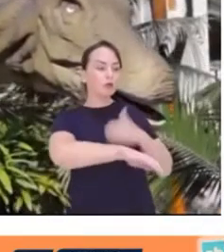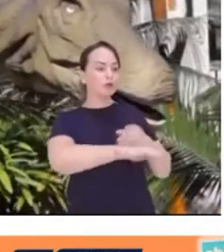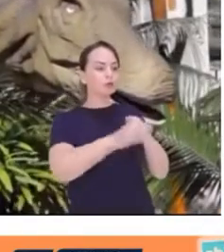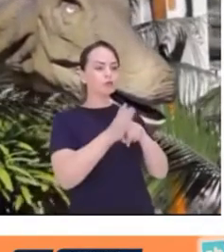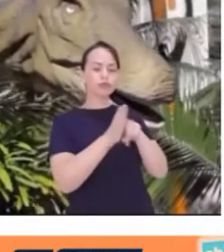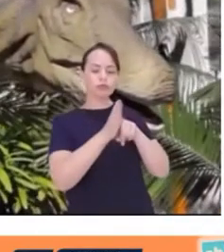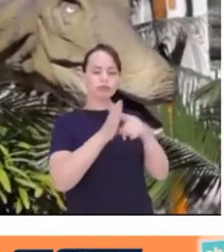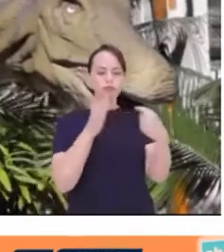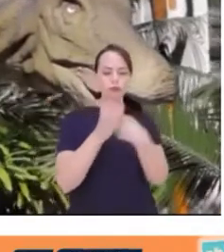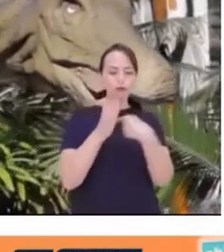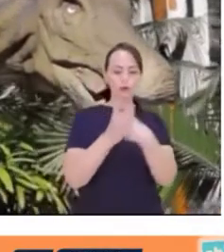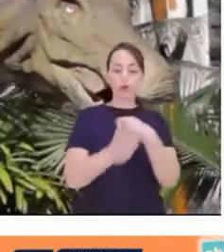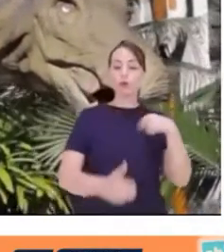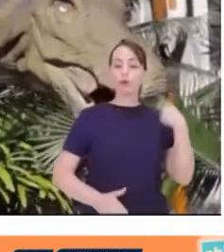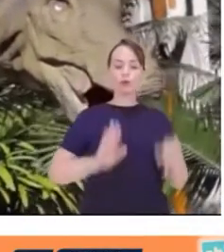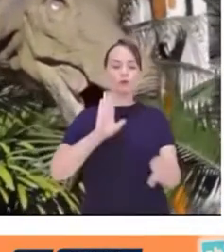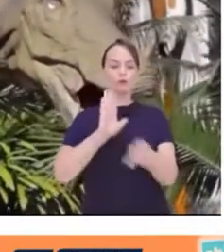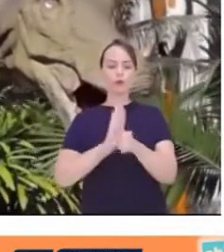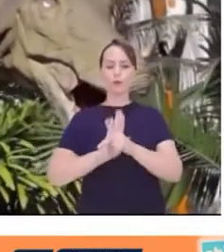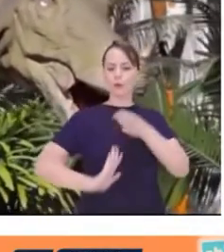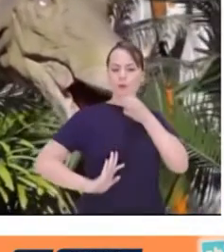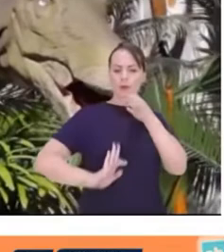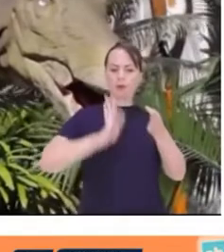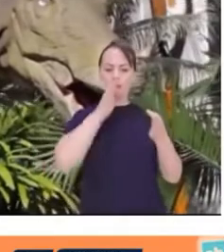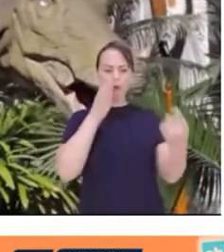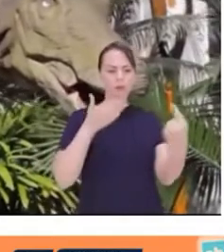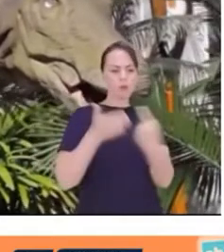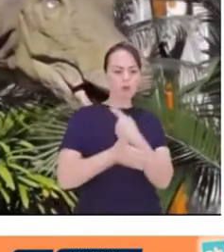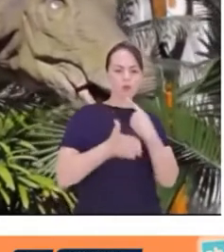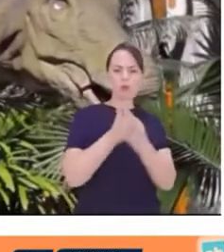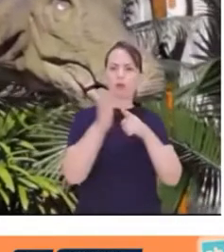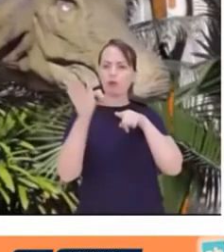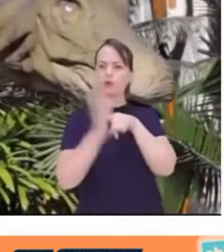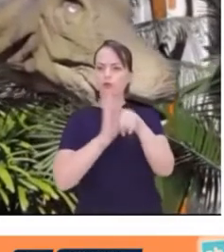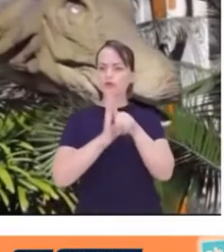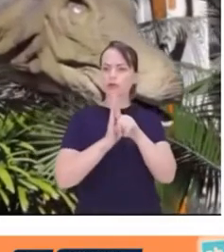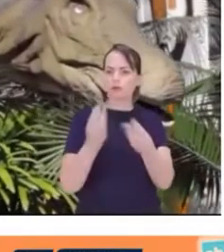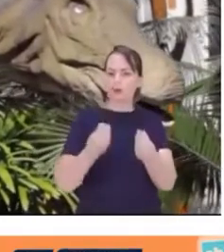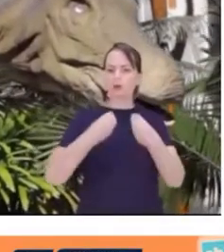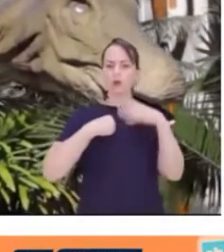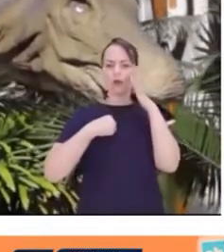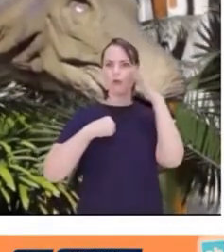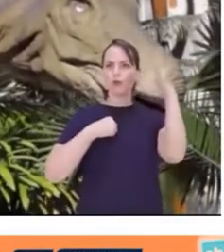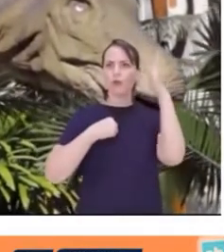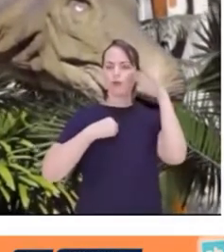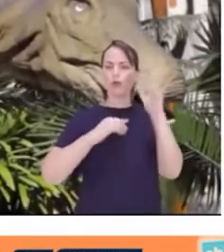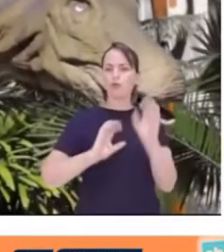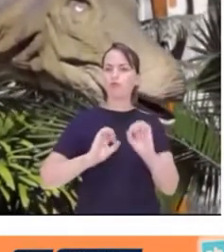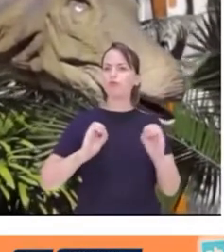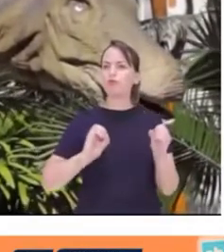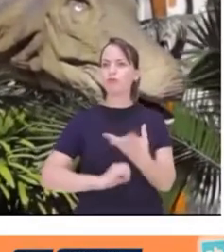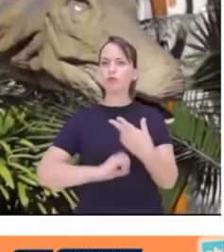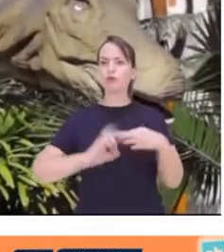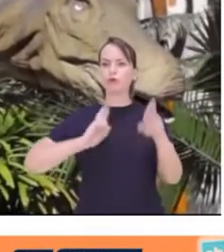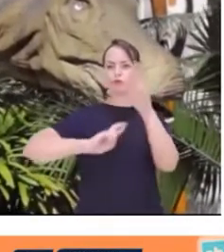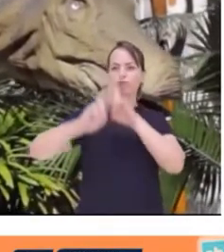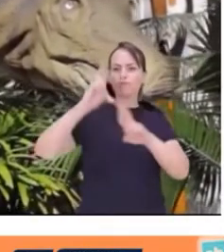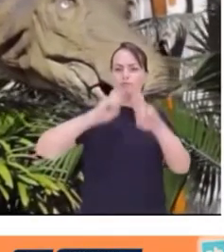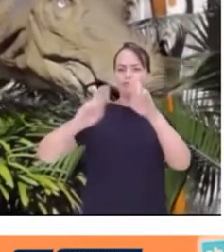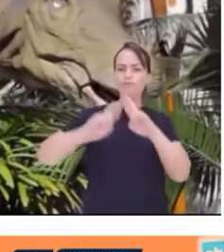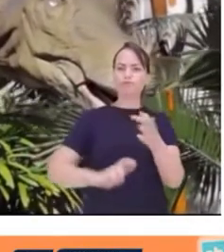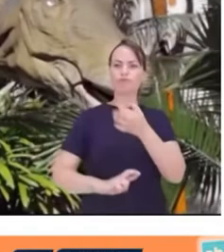seres críticos. Perguntar nos levam a novas reflexões, novos olhares, novas